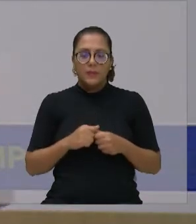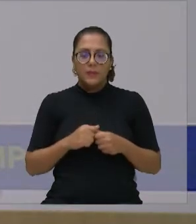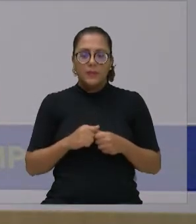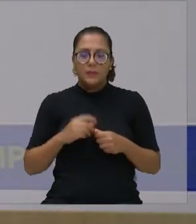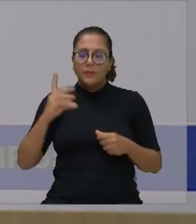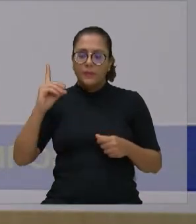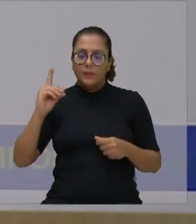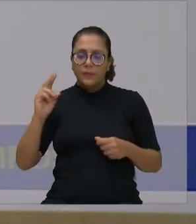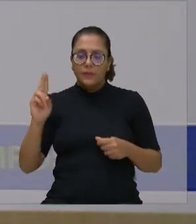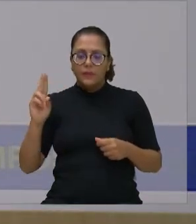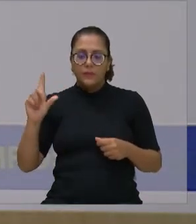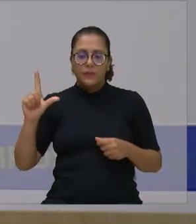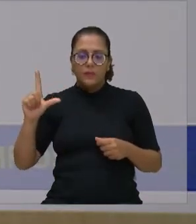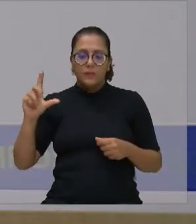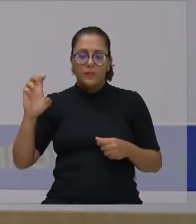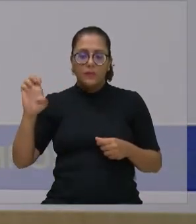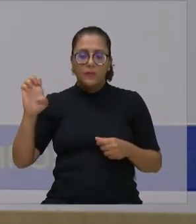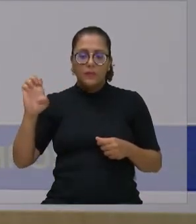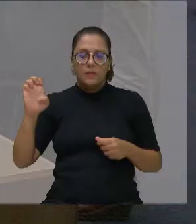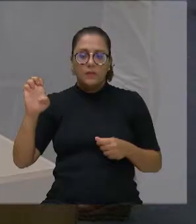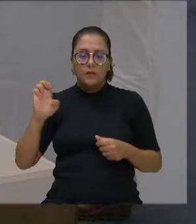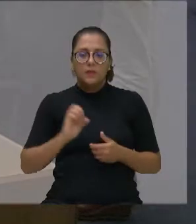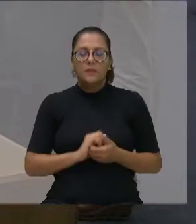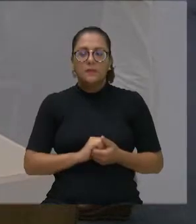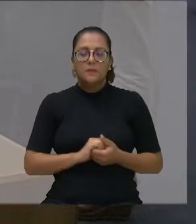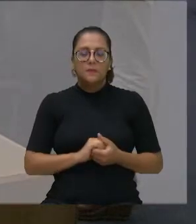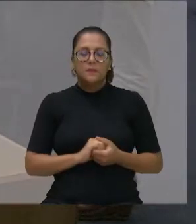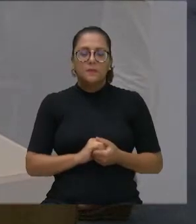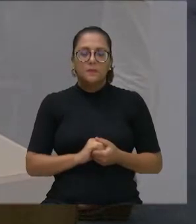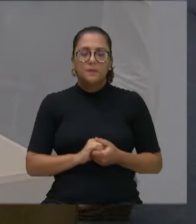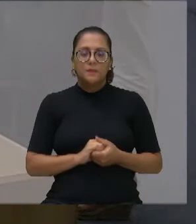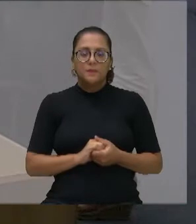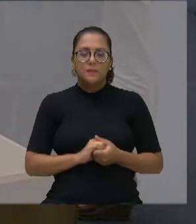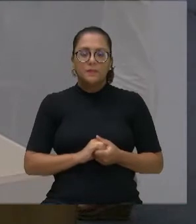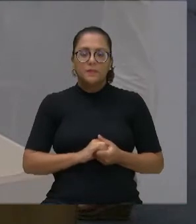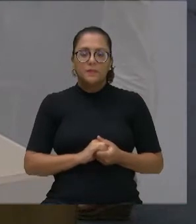Vereadora Dulce Rita, com tempo de cinco minutos. Cinco?